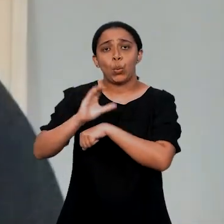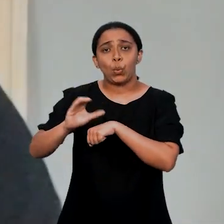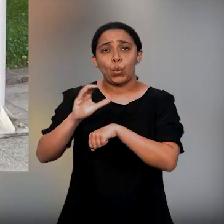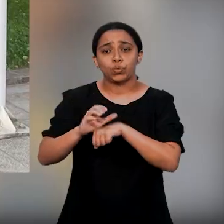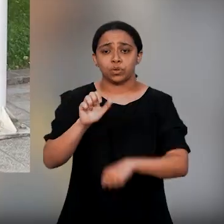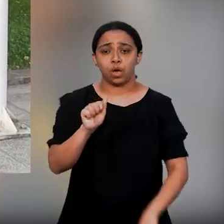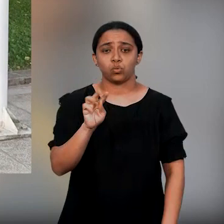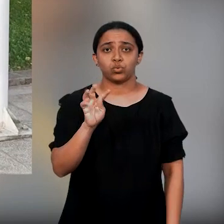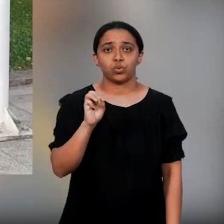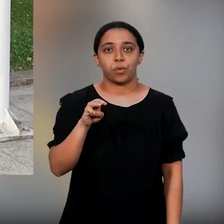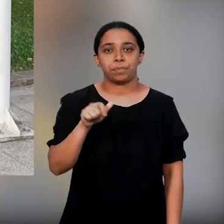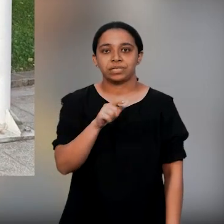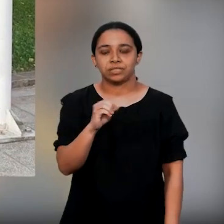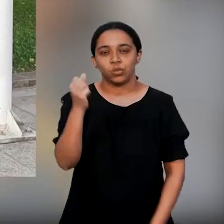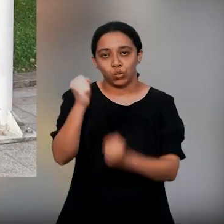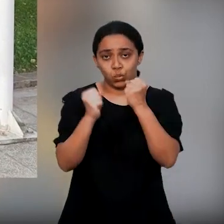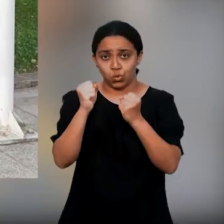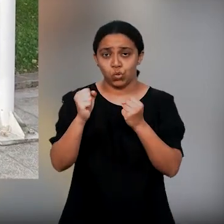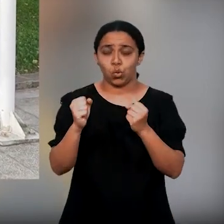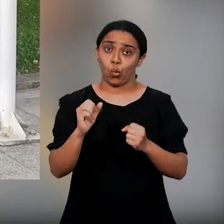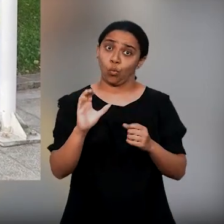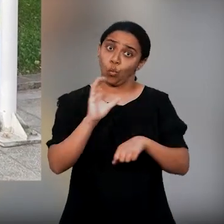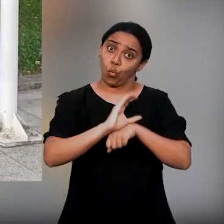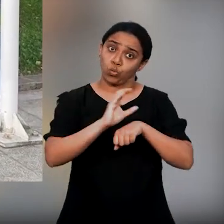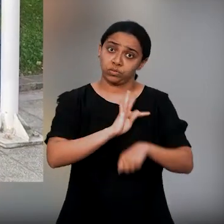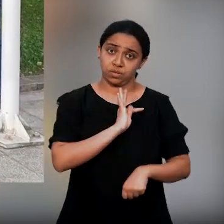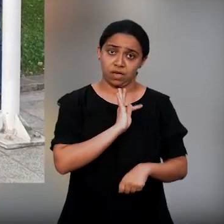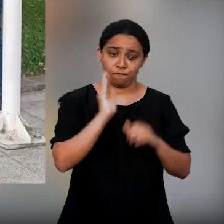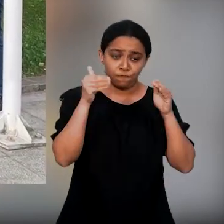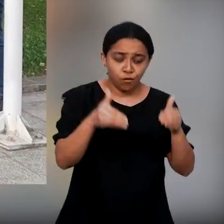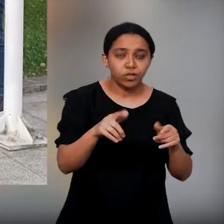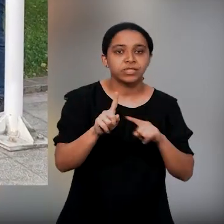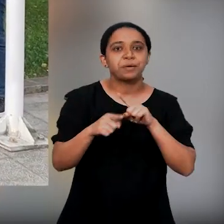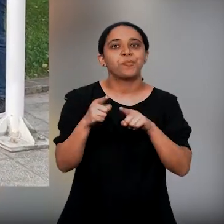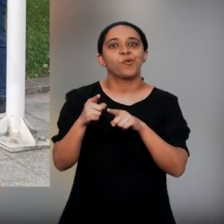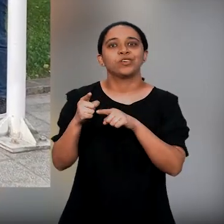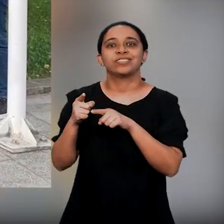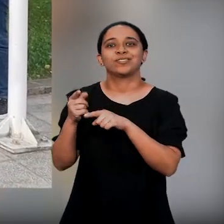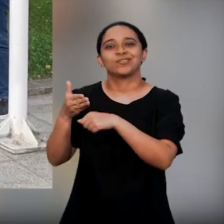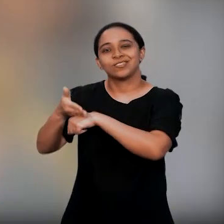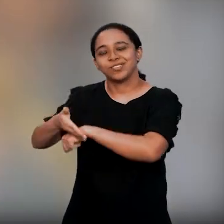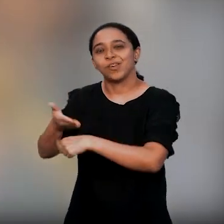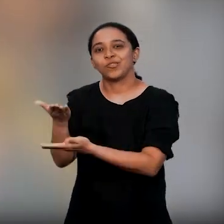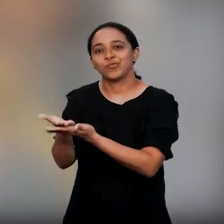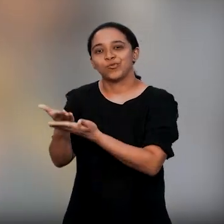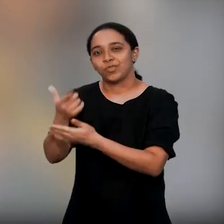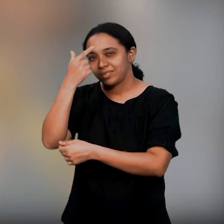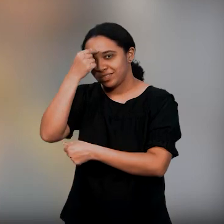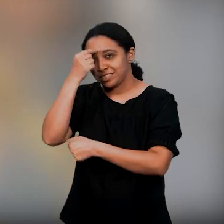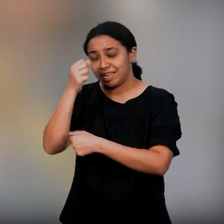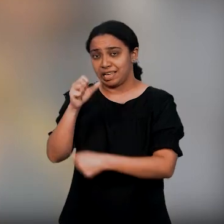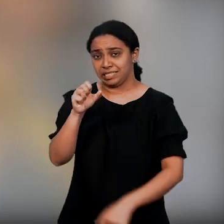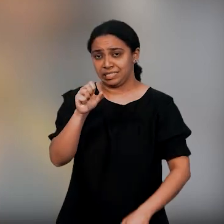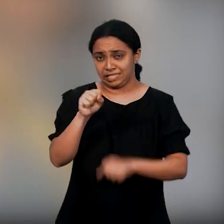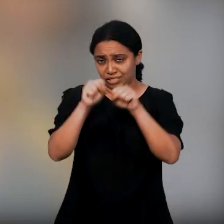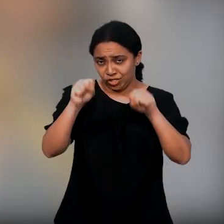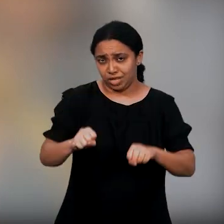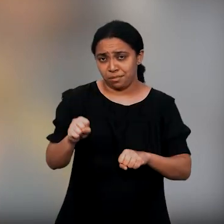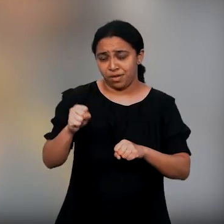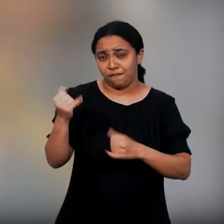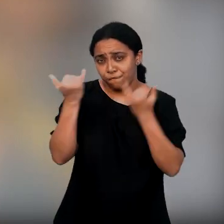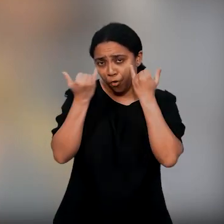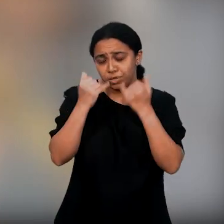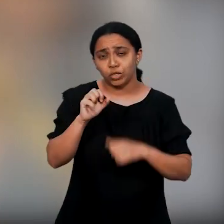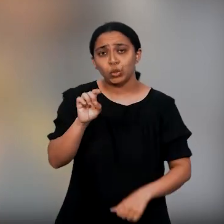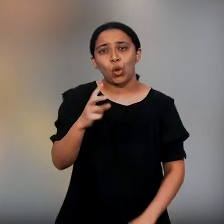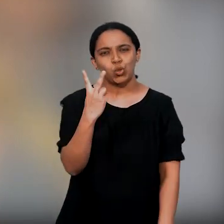Posteriormente, participei do curso de Automação Industrial, na modalidade subsequente. E então, entrei na graduação de Sistema de